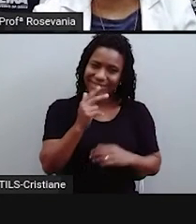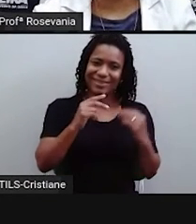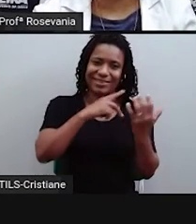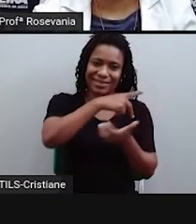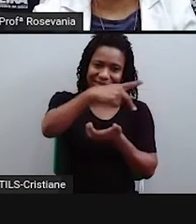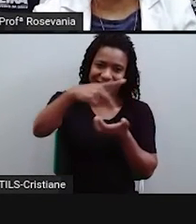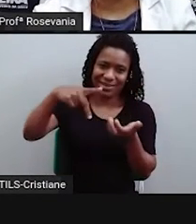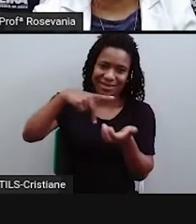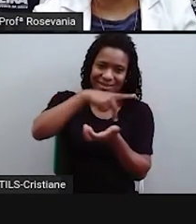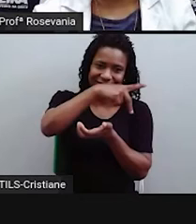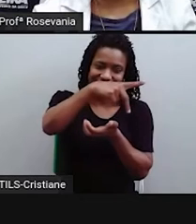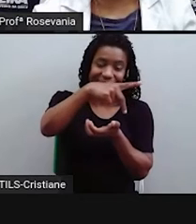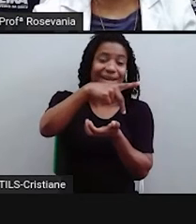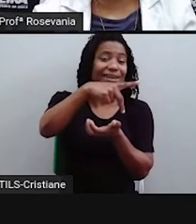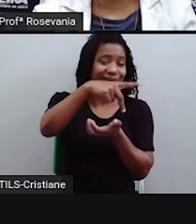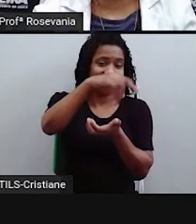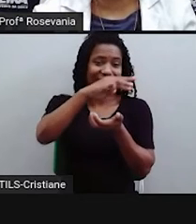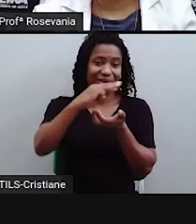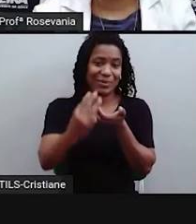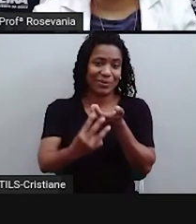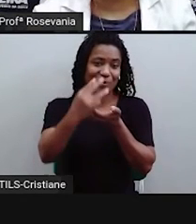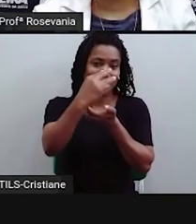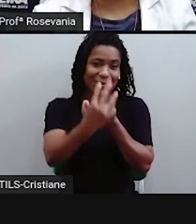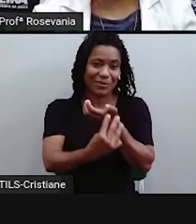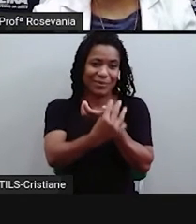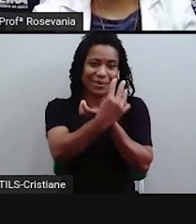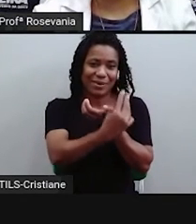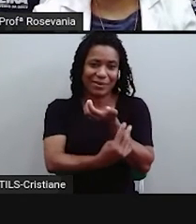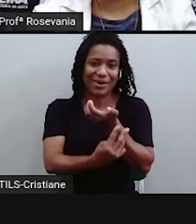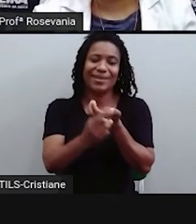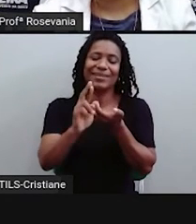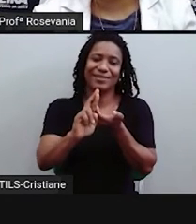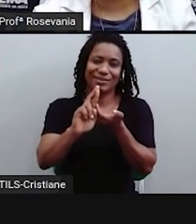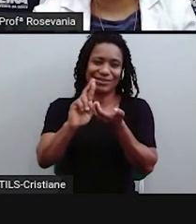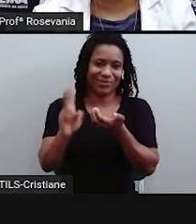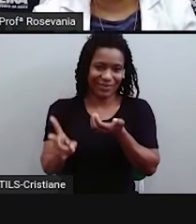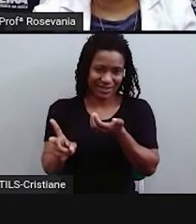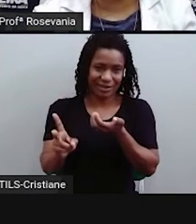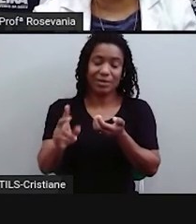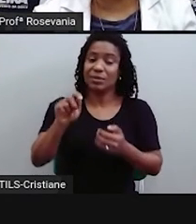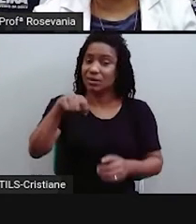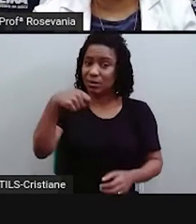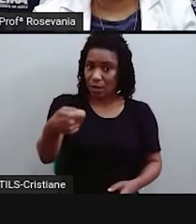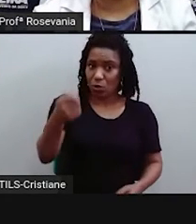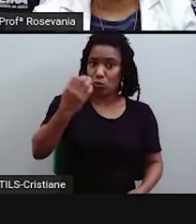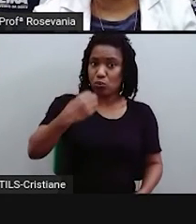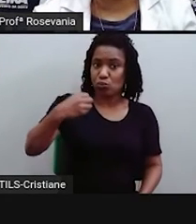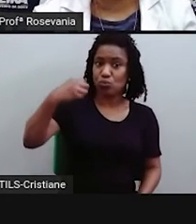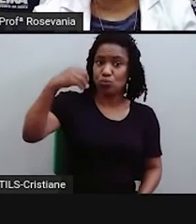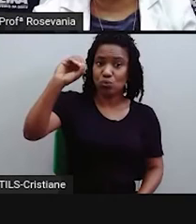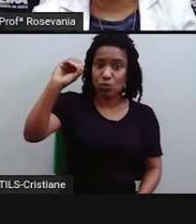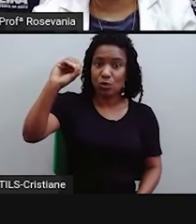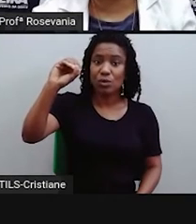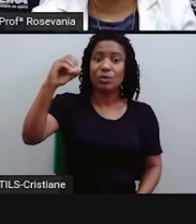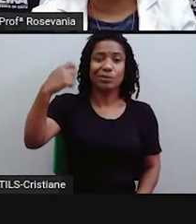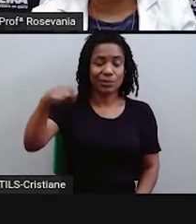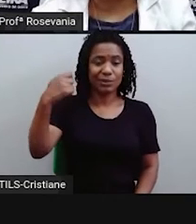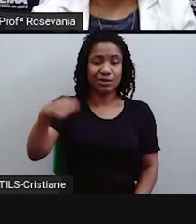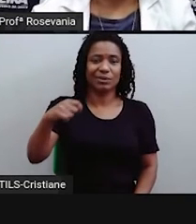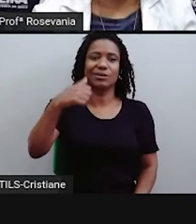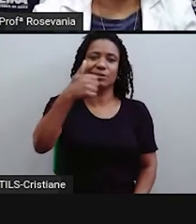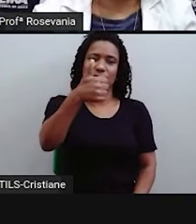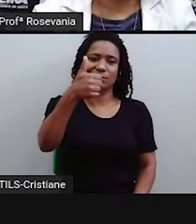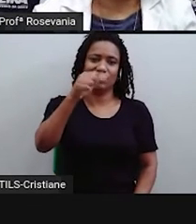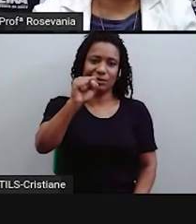diferença que você tem aqui é que você vai botar o sinalzinho de grau. Quando eu falo de longitude, eu acrescento